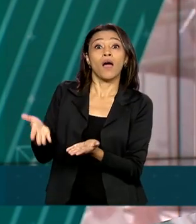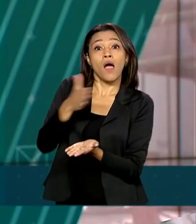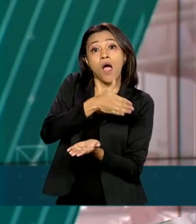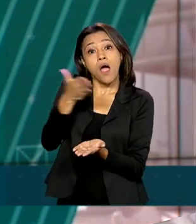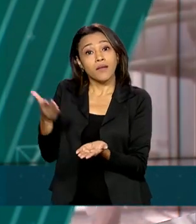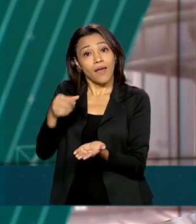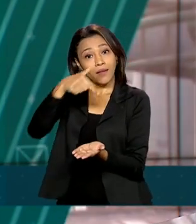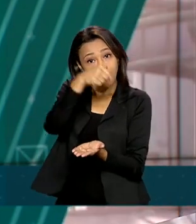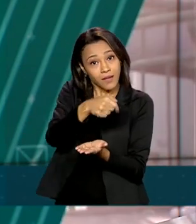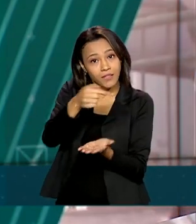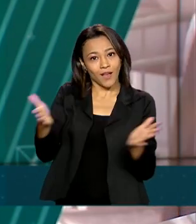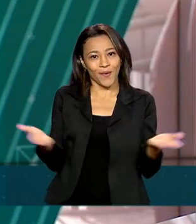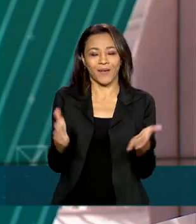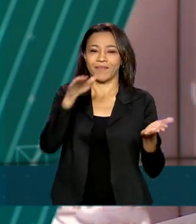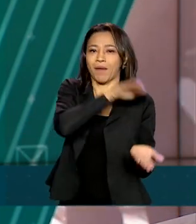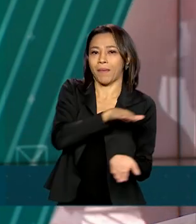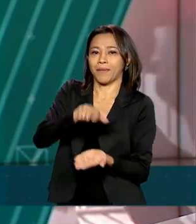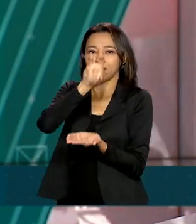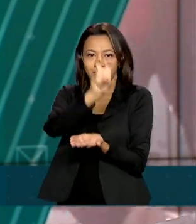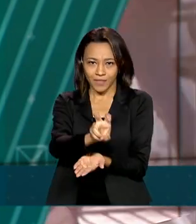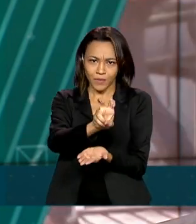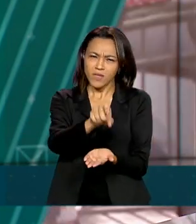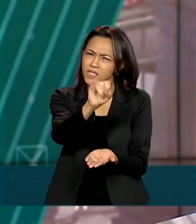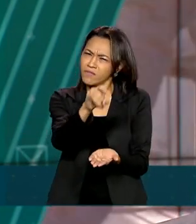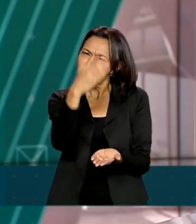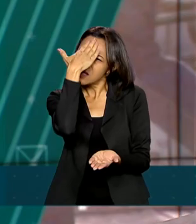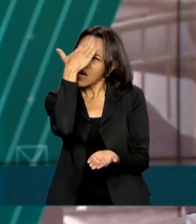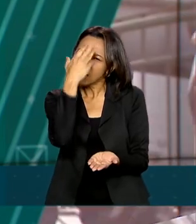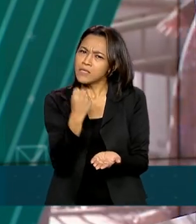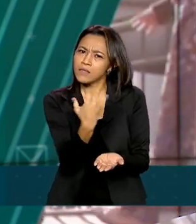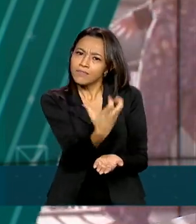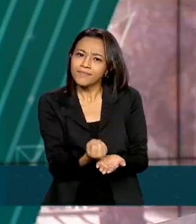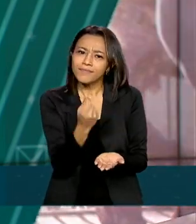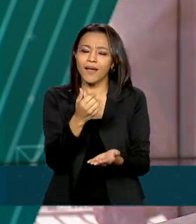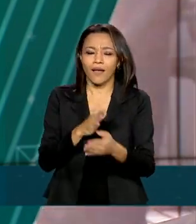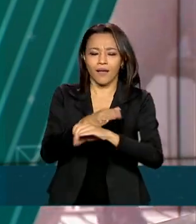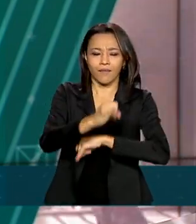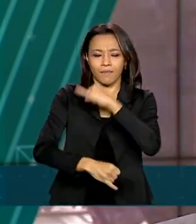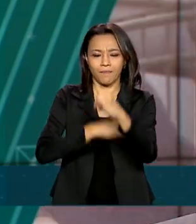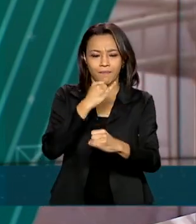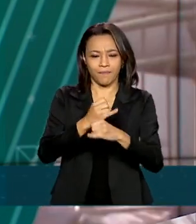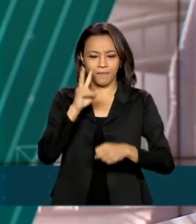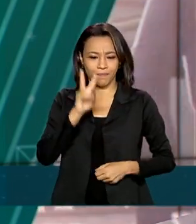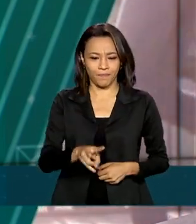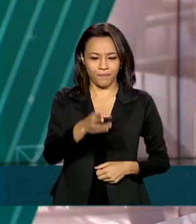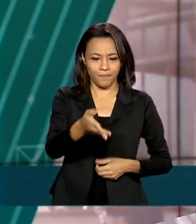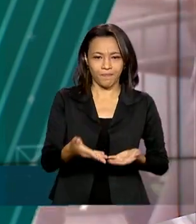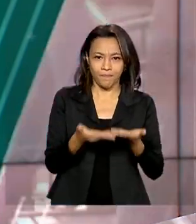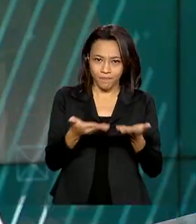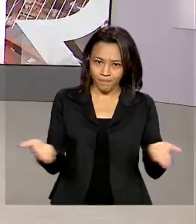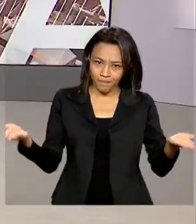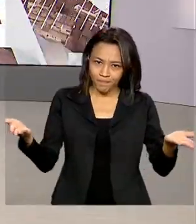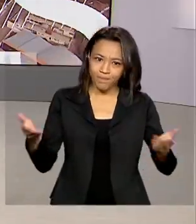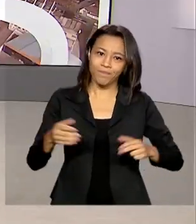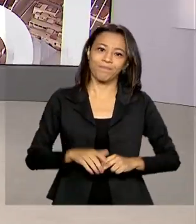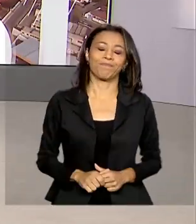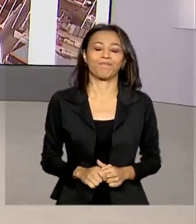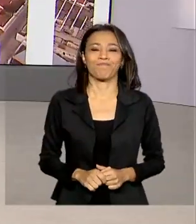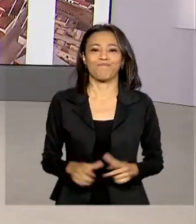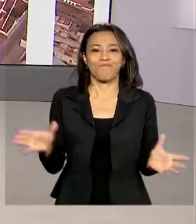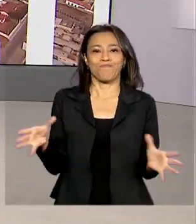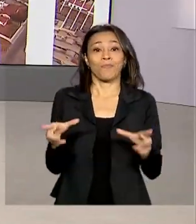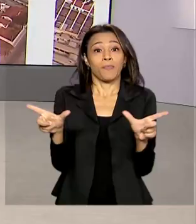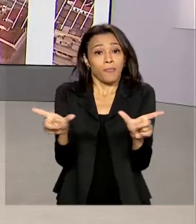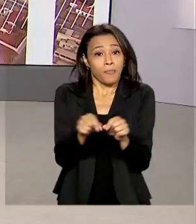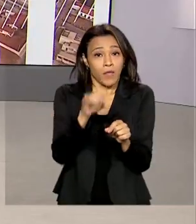7 para 5. Para saber se teve a declaração liberada, basta acessar receita.economia.gov.br. O